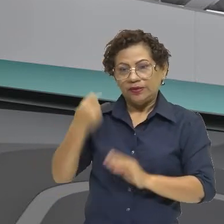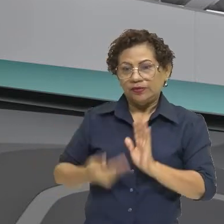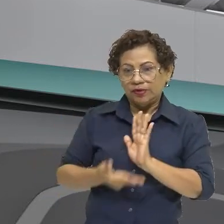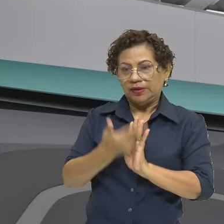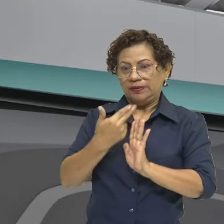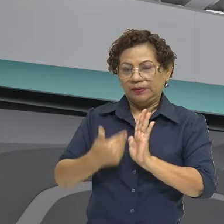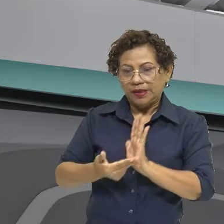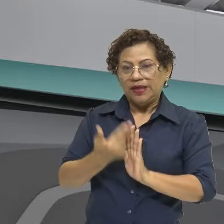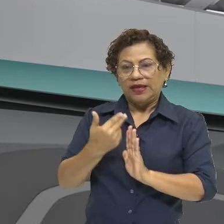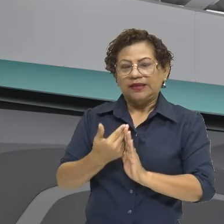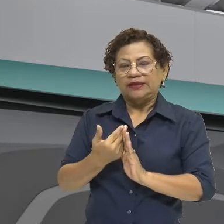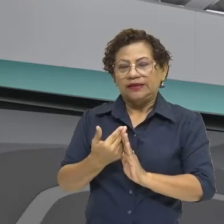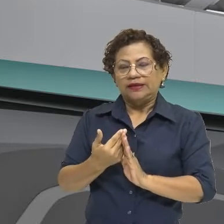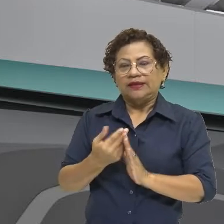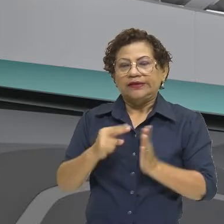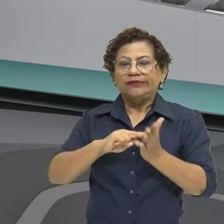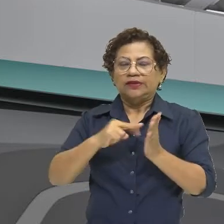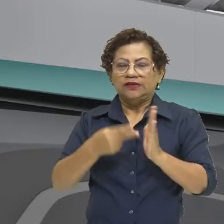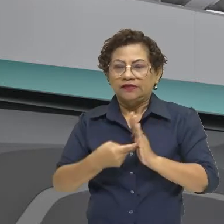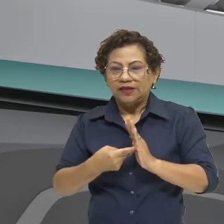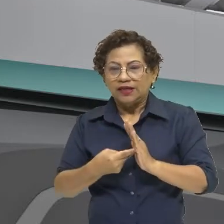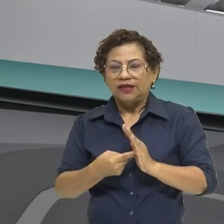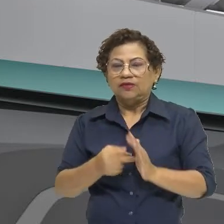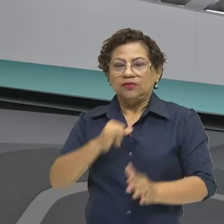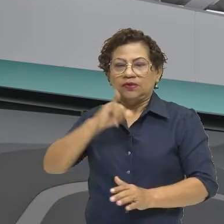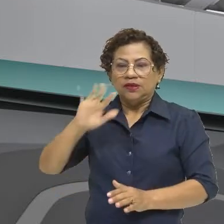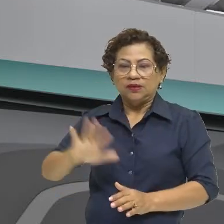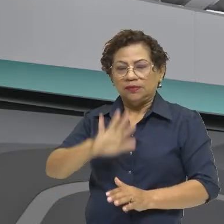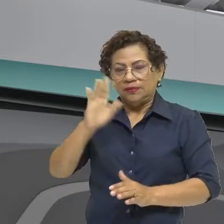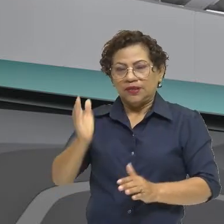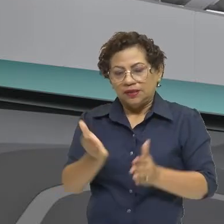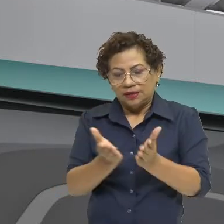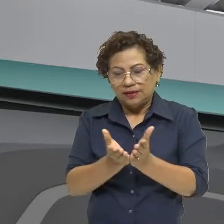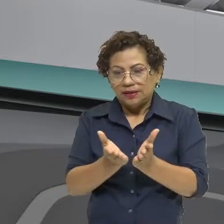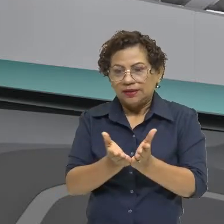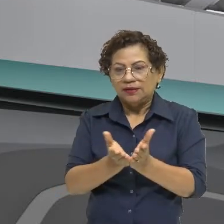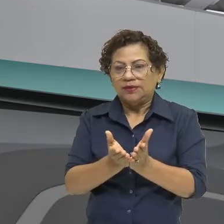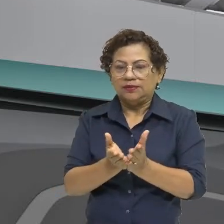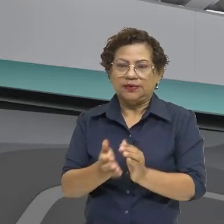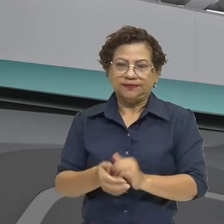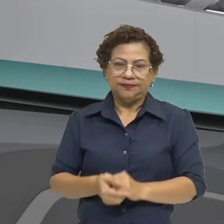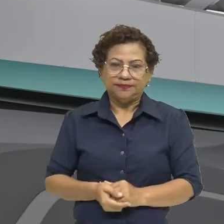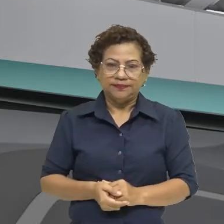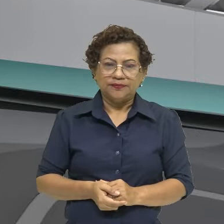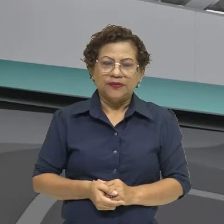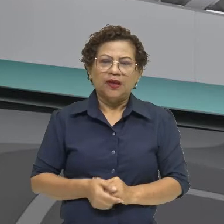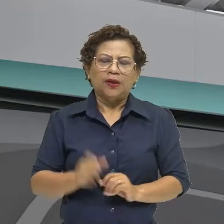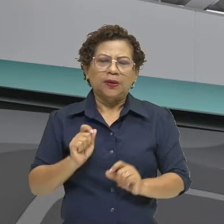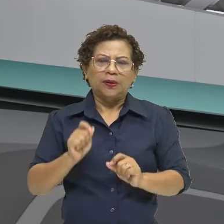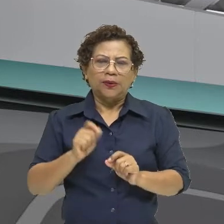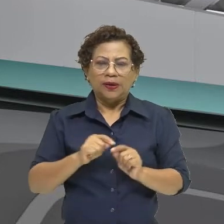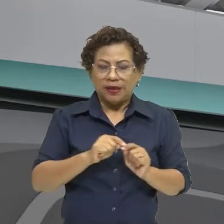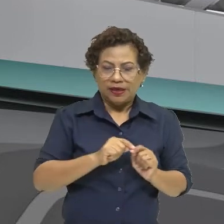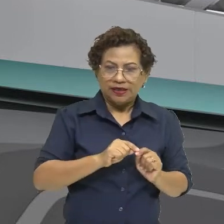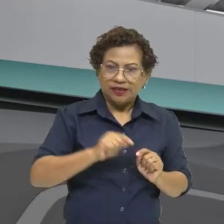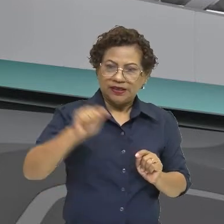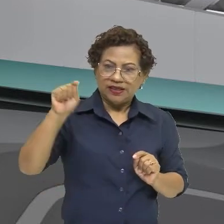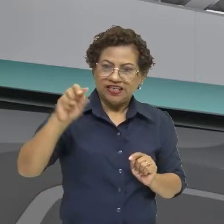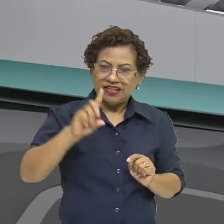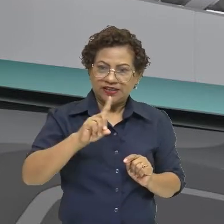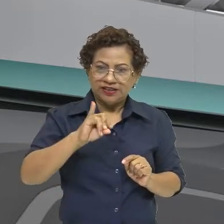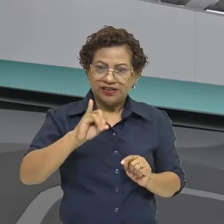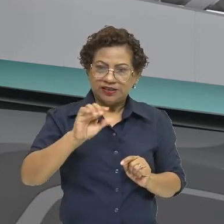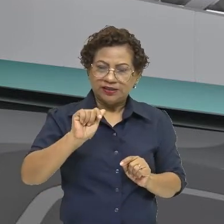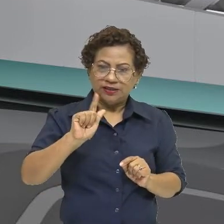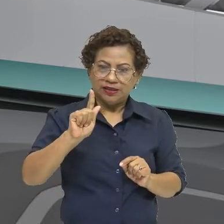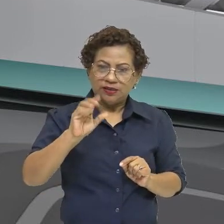contraste de luz, o claro e o escuro, vai estar muito presente. A luz em diagonal, como se penetrasse na